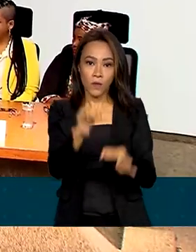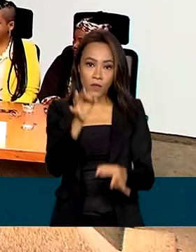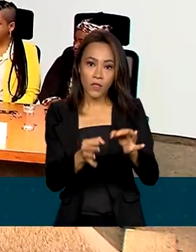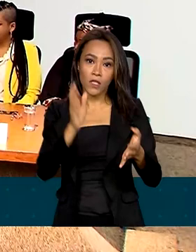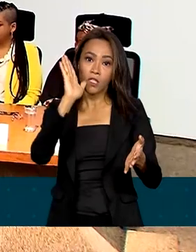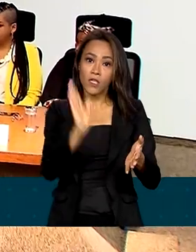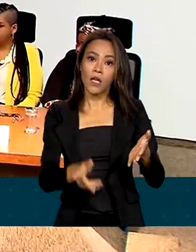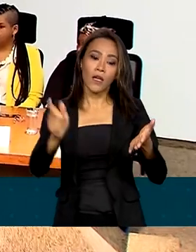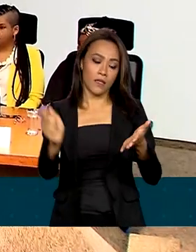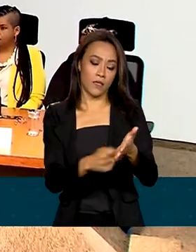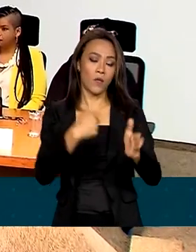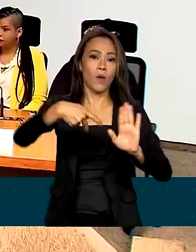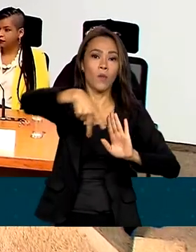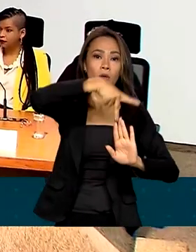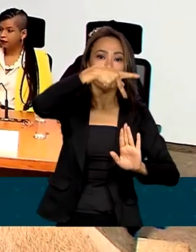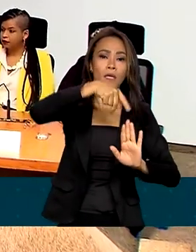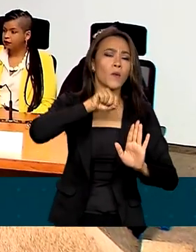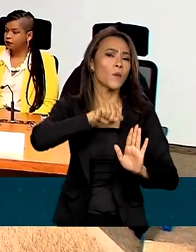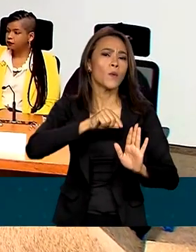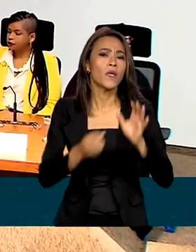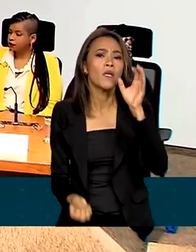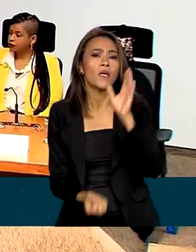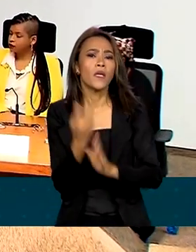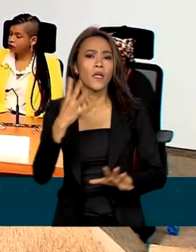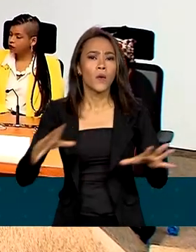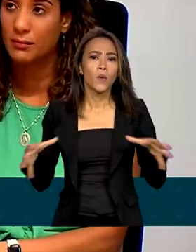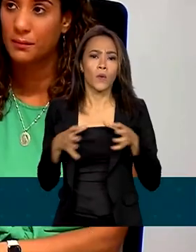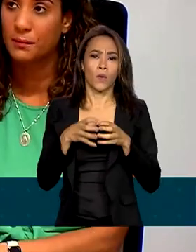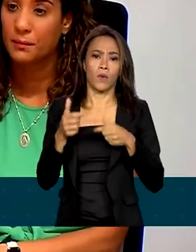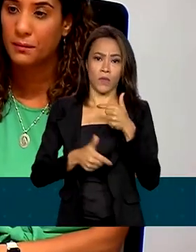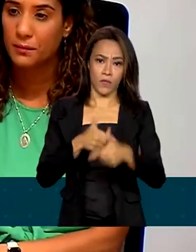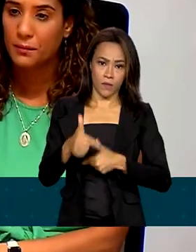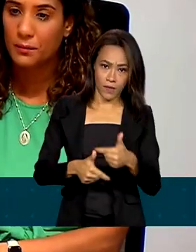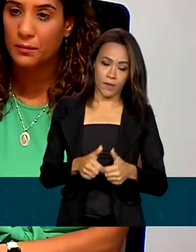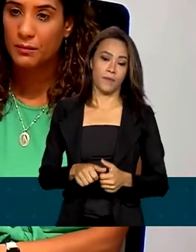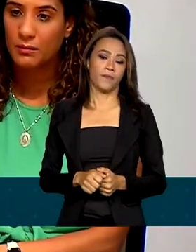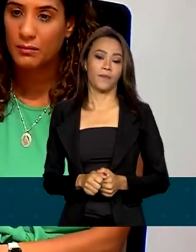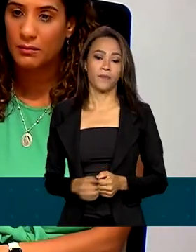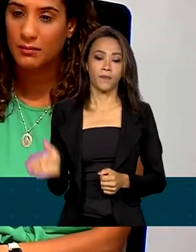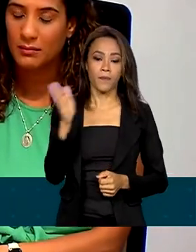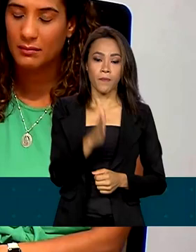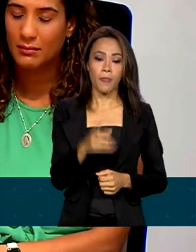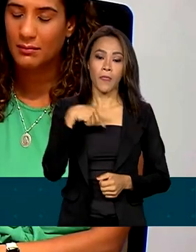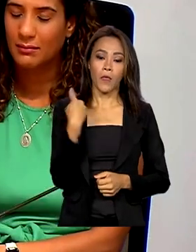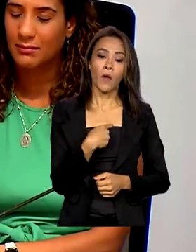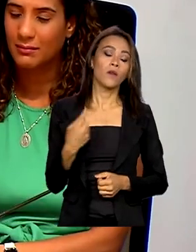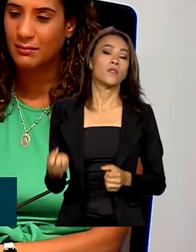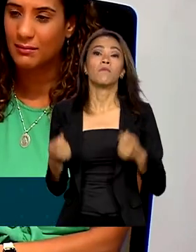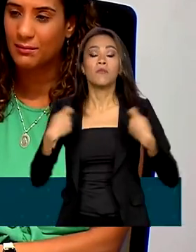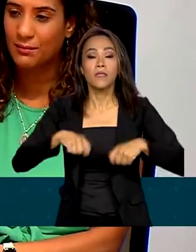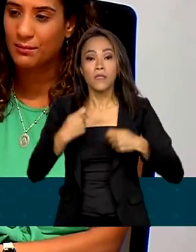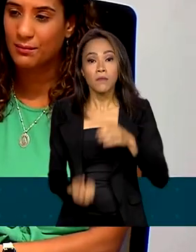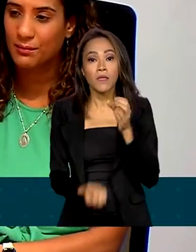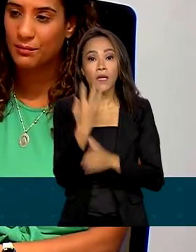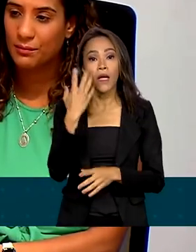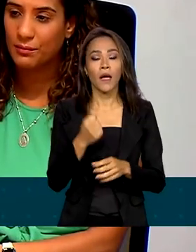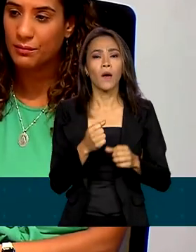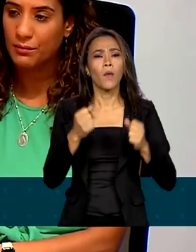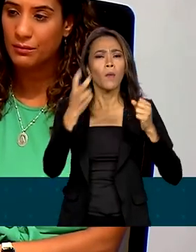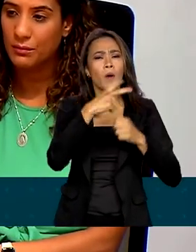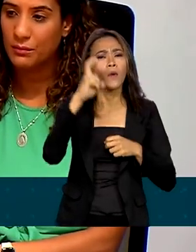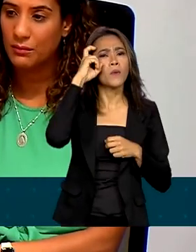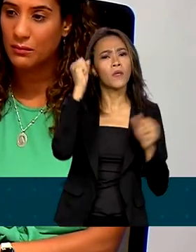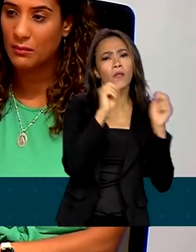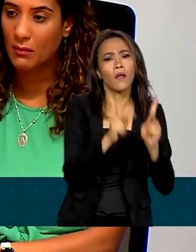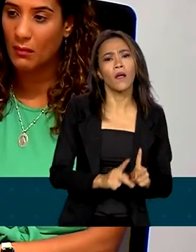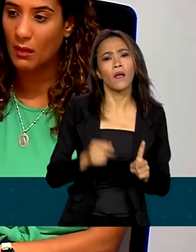assinou uma portaria que cria um grupo de trabalho. Nós precisamos implantar uma cultura da paz, dos direitos humanos, e isso